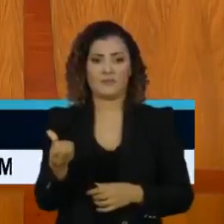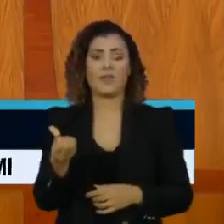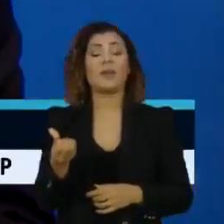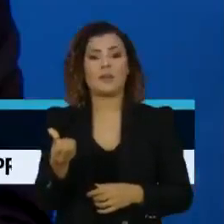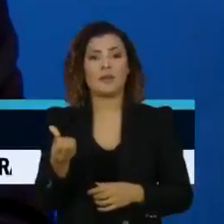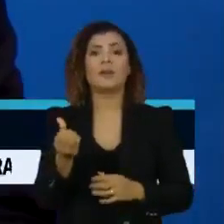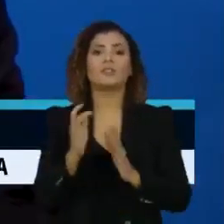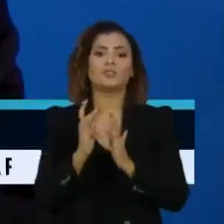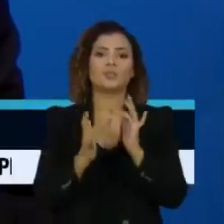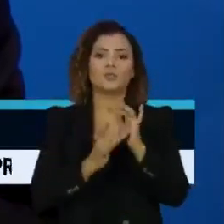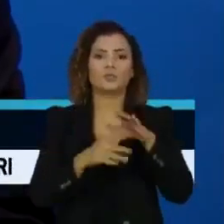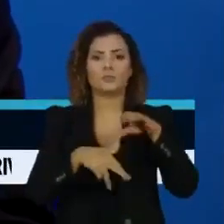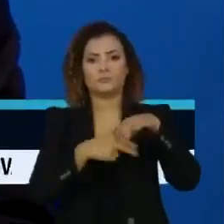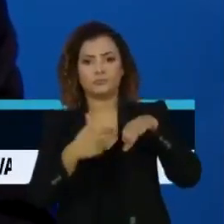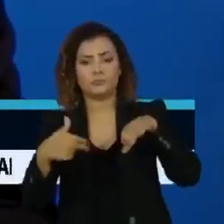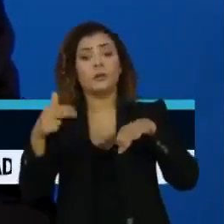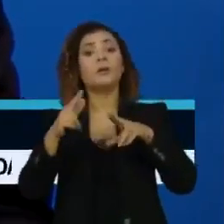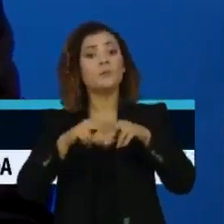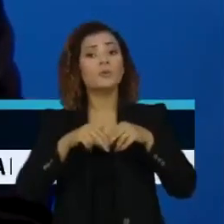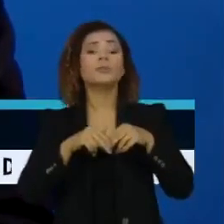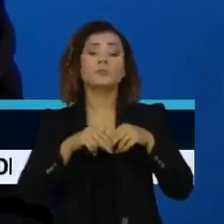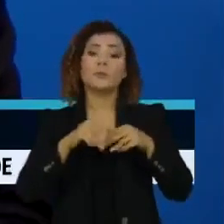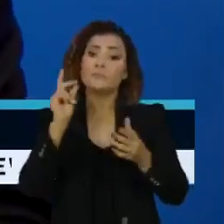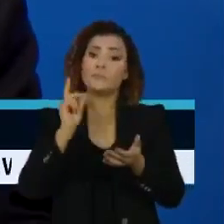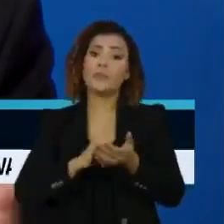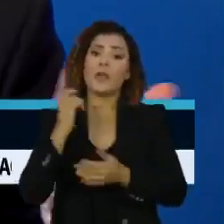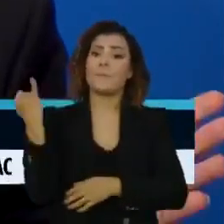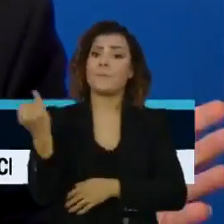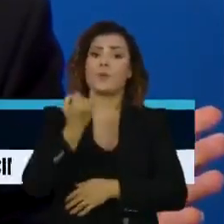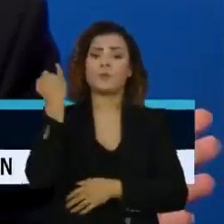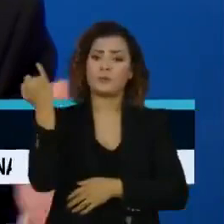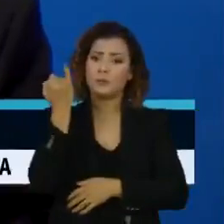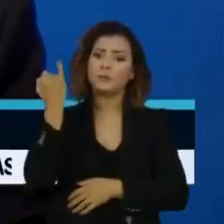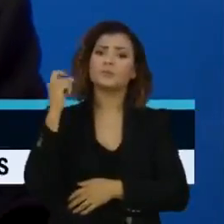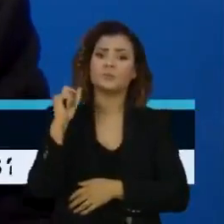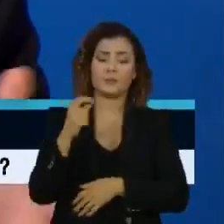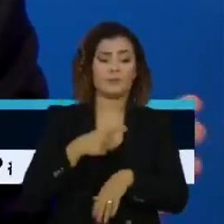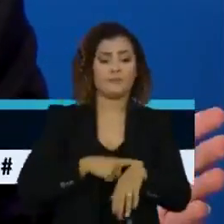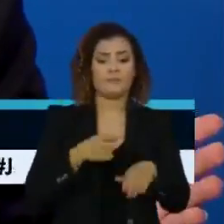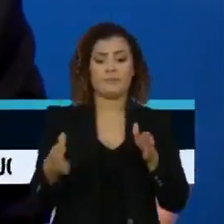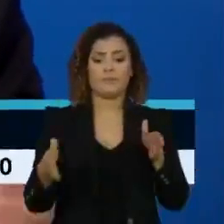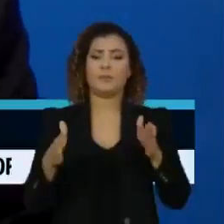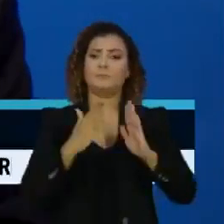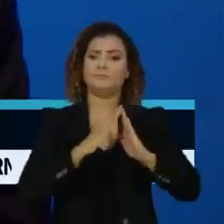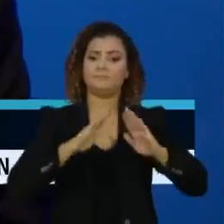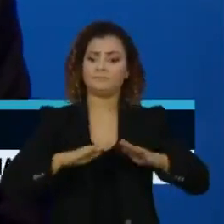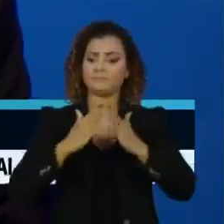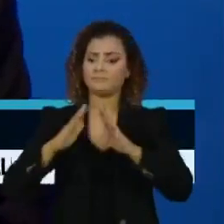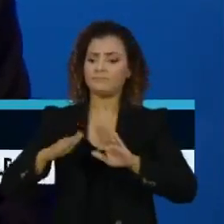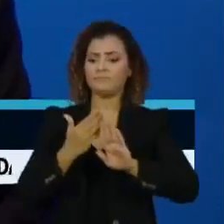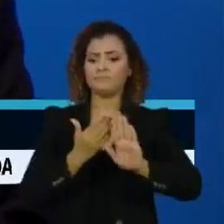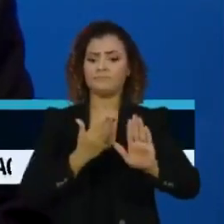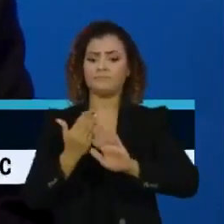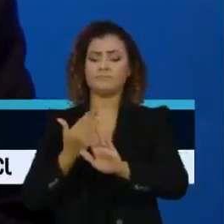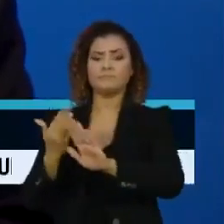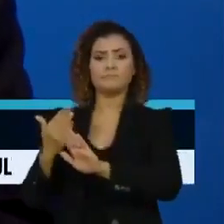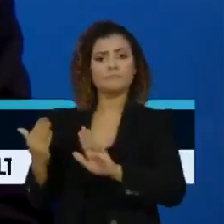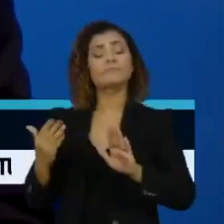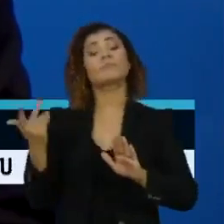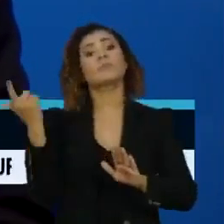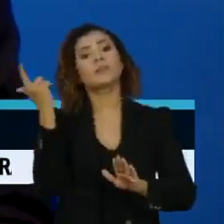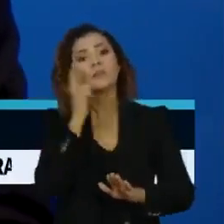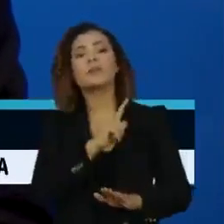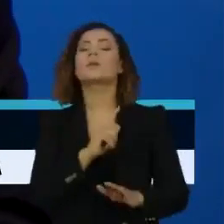linha. O uso de máscaras é importante, é fundamental. Devem guardar o distanciamento entre si, para que essa